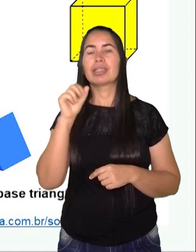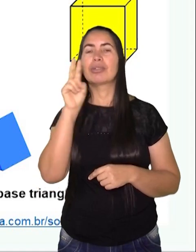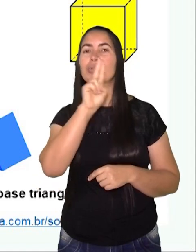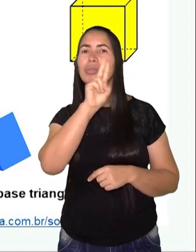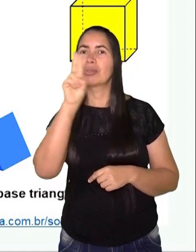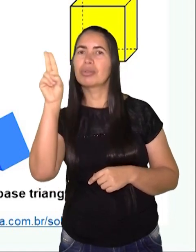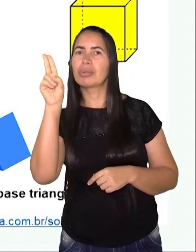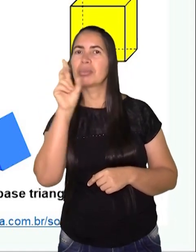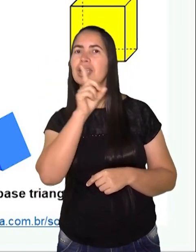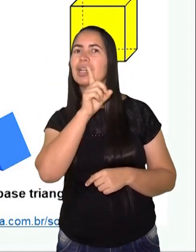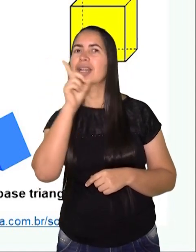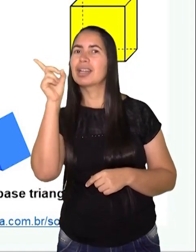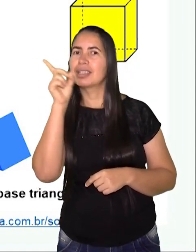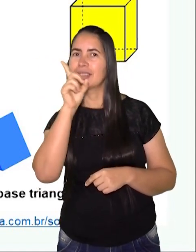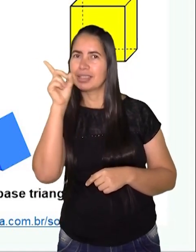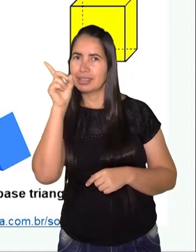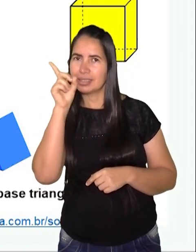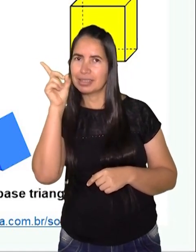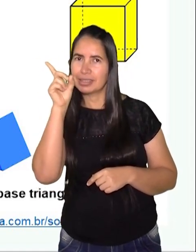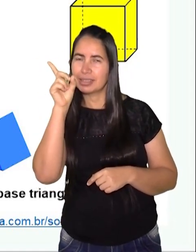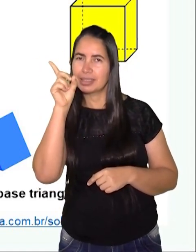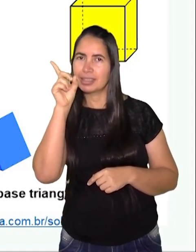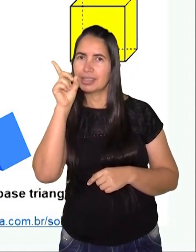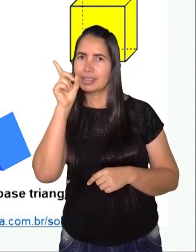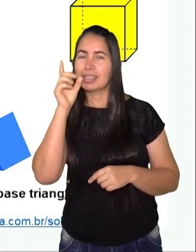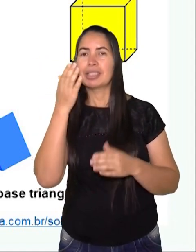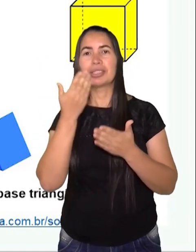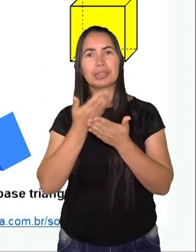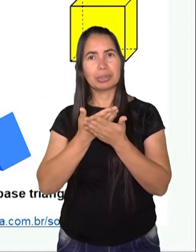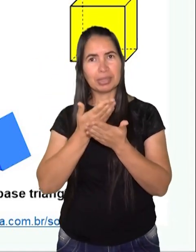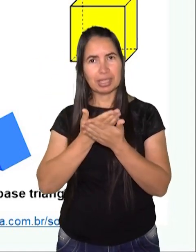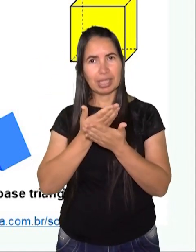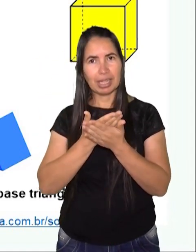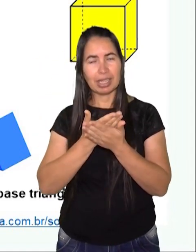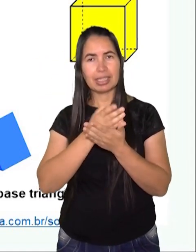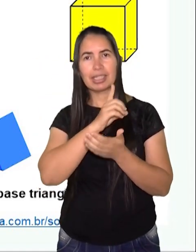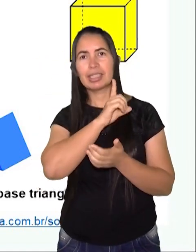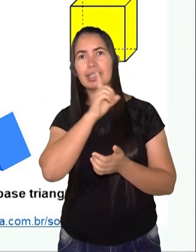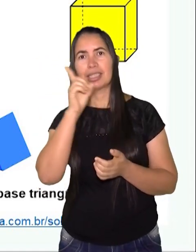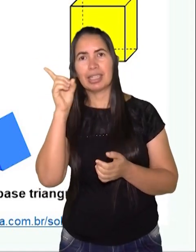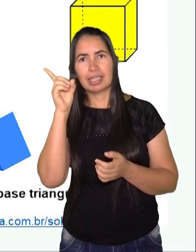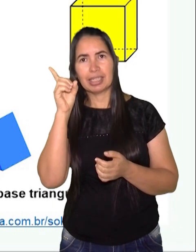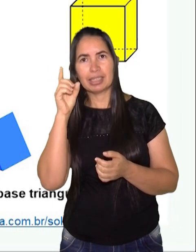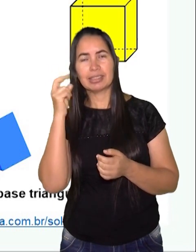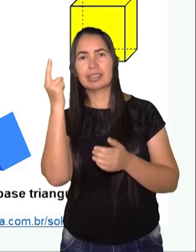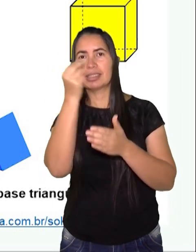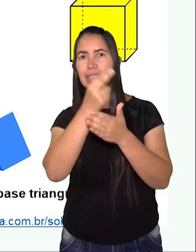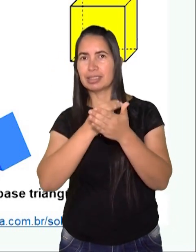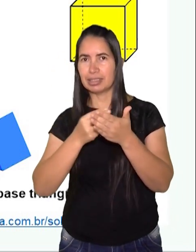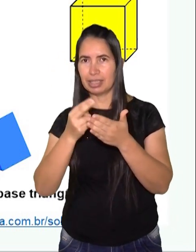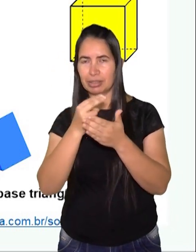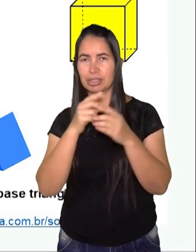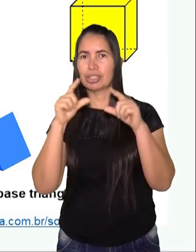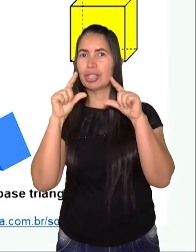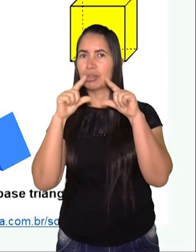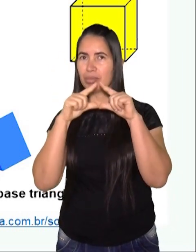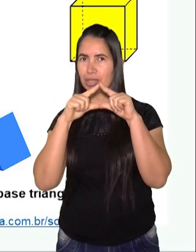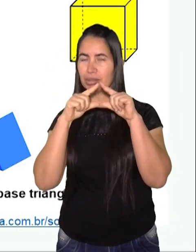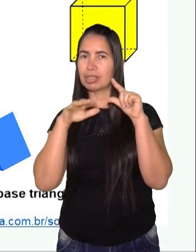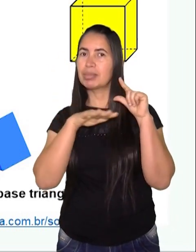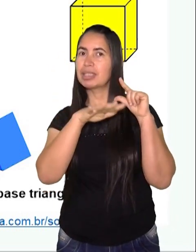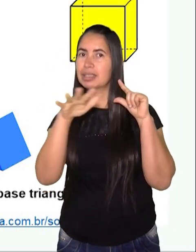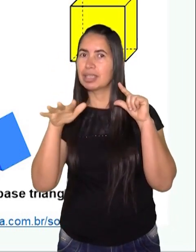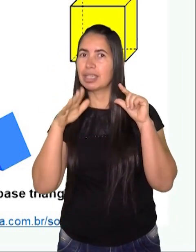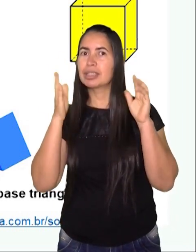Prisma de base triangular. Vamos estudar aqui esses, essas formas geométricas